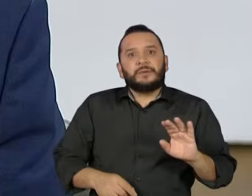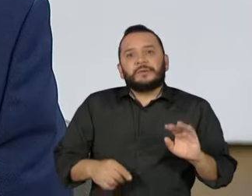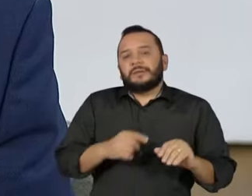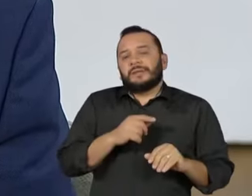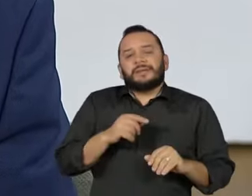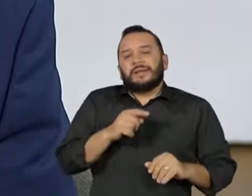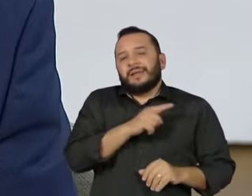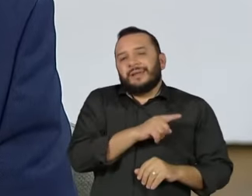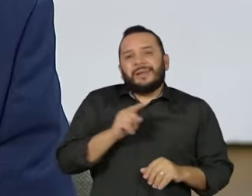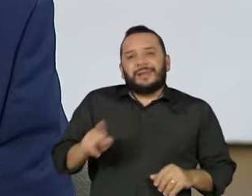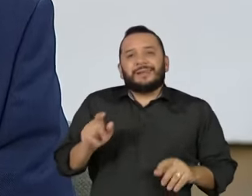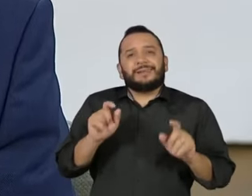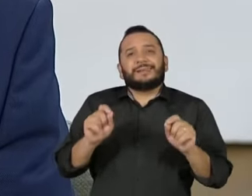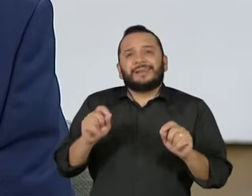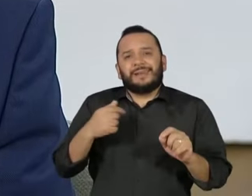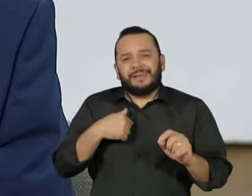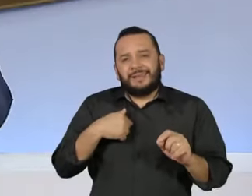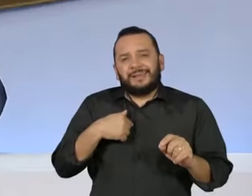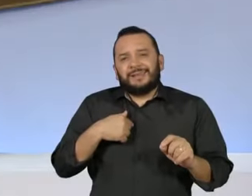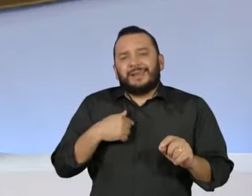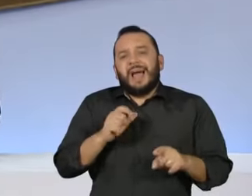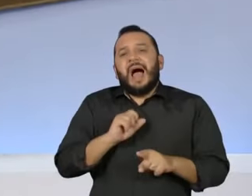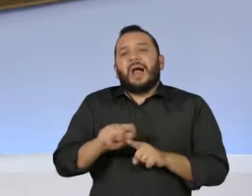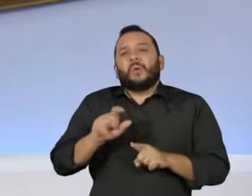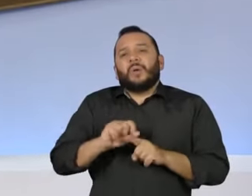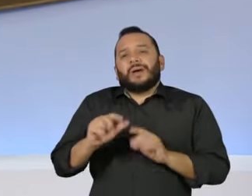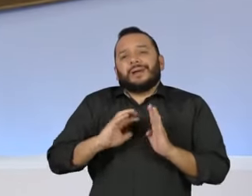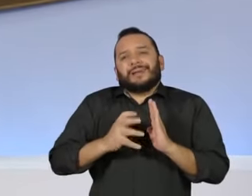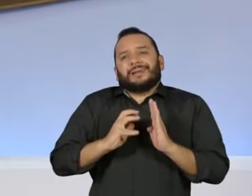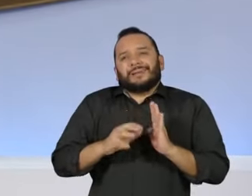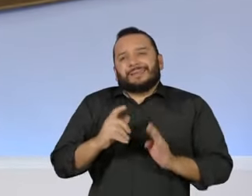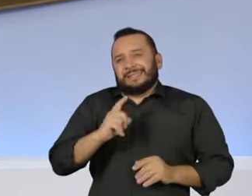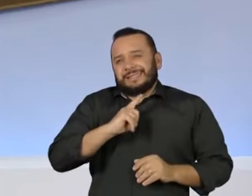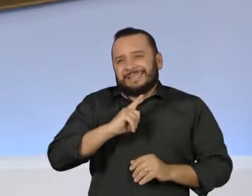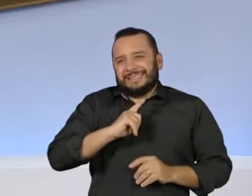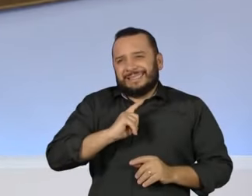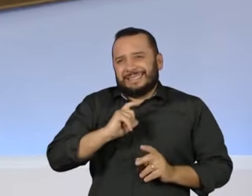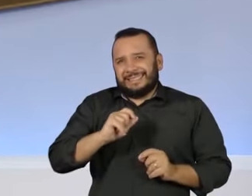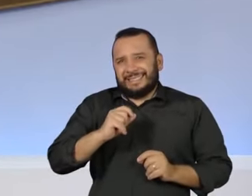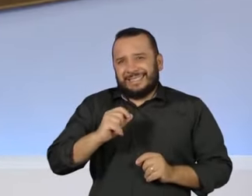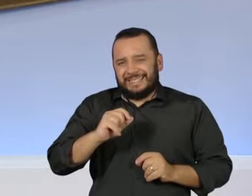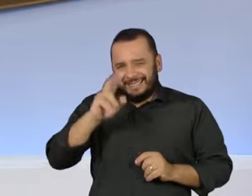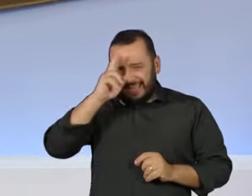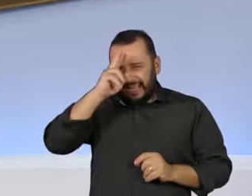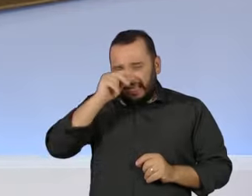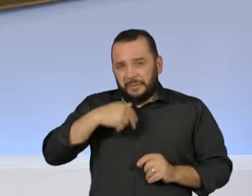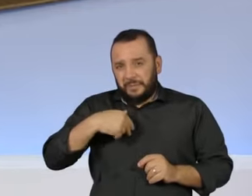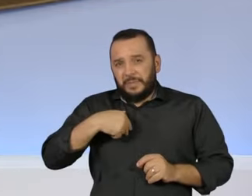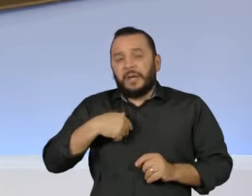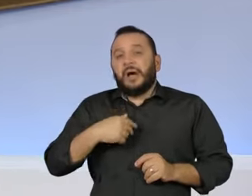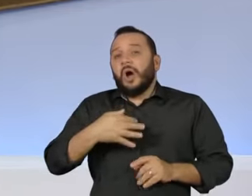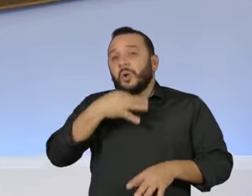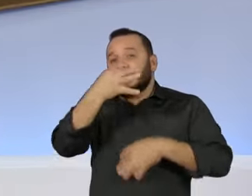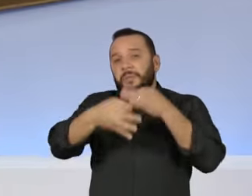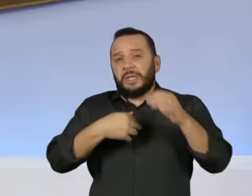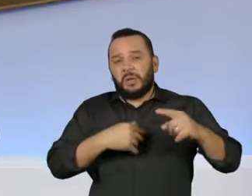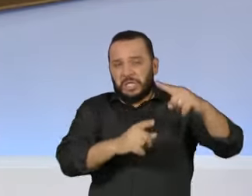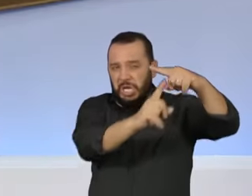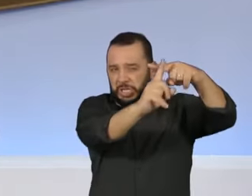Tinha uma nomenclatura apenas de destruição, de matar gente, mirar na cabecinha e tal. Deu